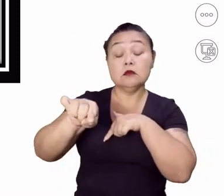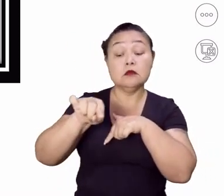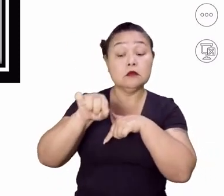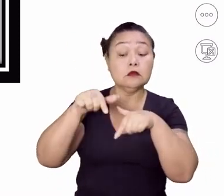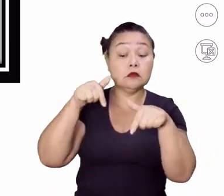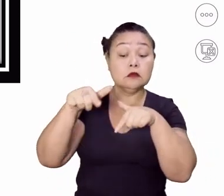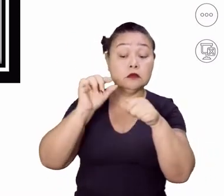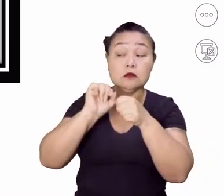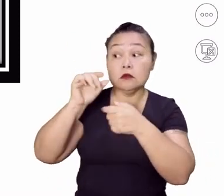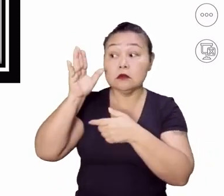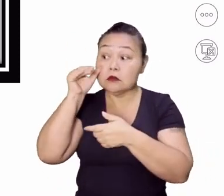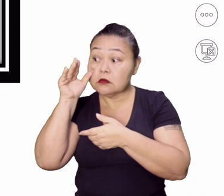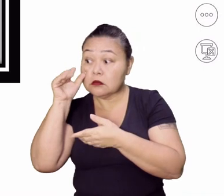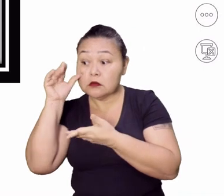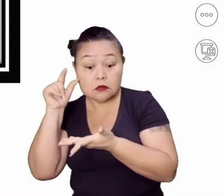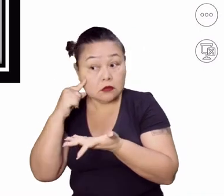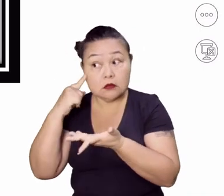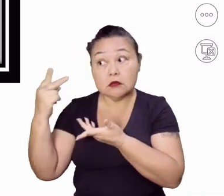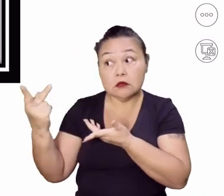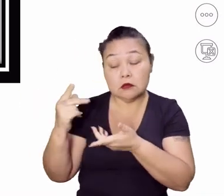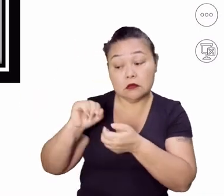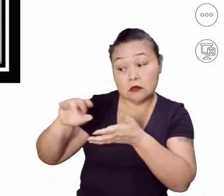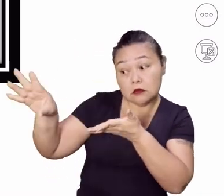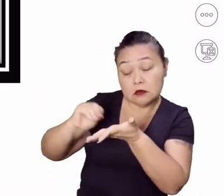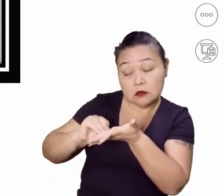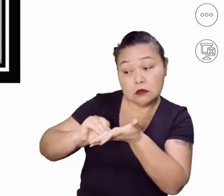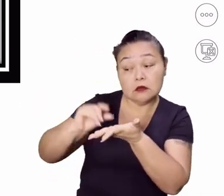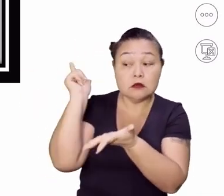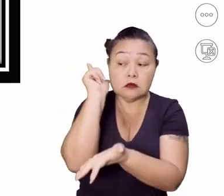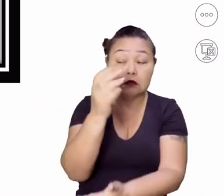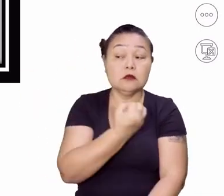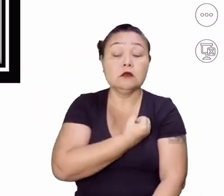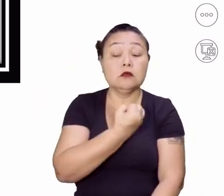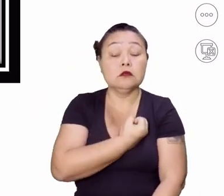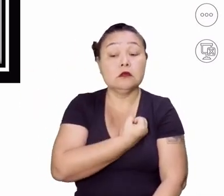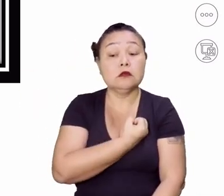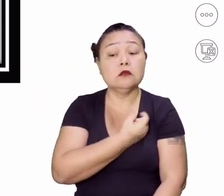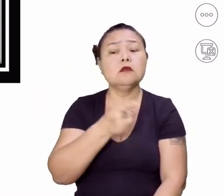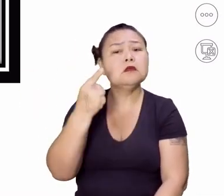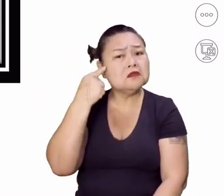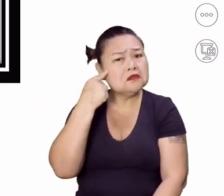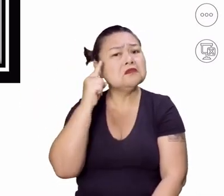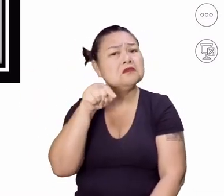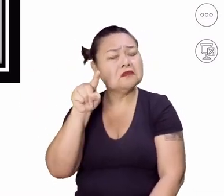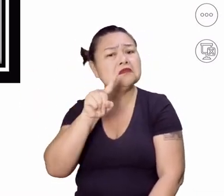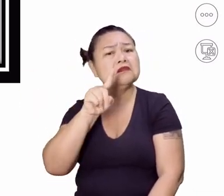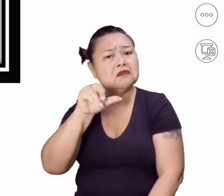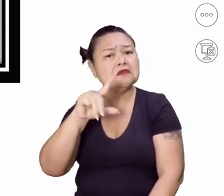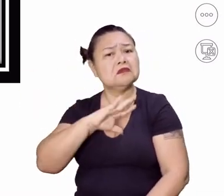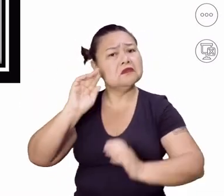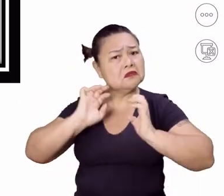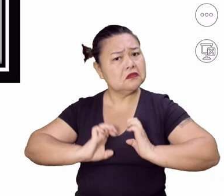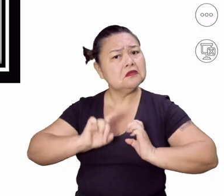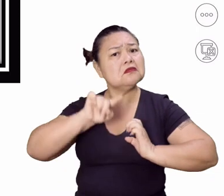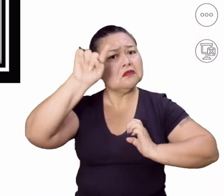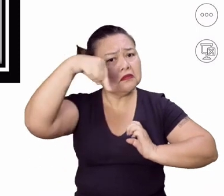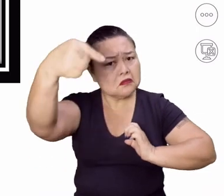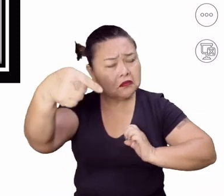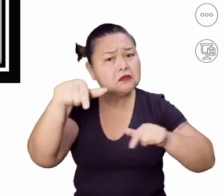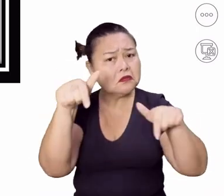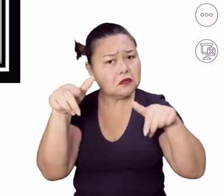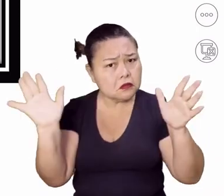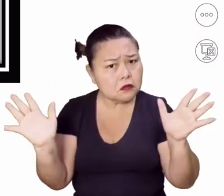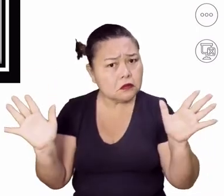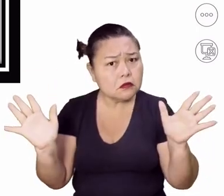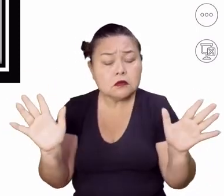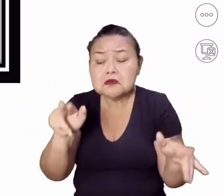que vocês estão colando um do outro para mandar e ganhar a nota de vocês, vocês acham mesmo que vocês vão ter ética no trabalho de vocês?